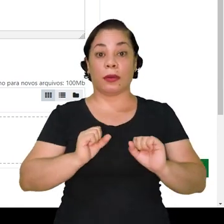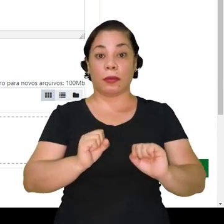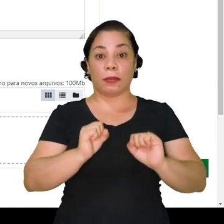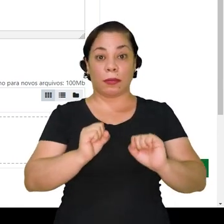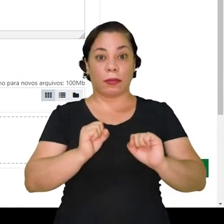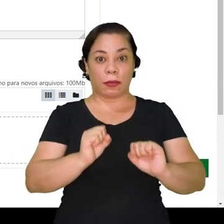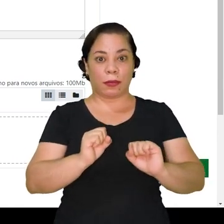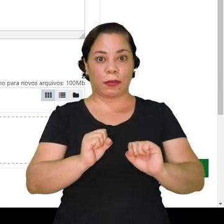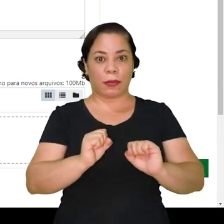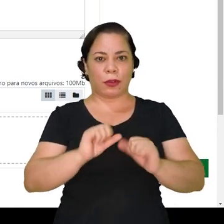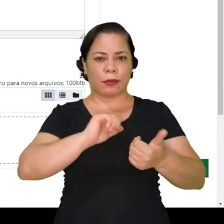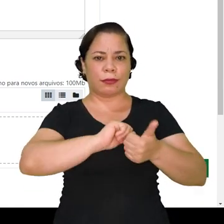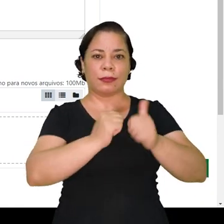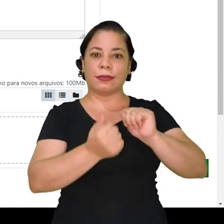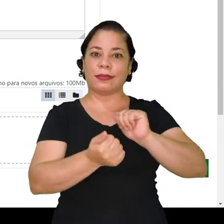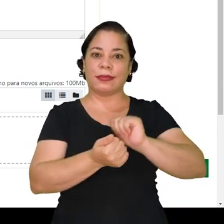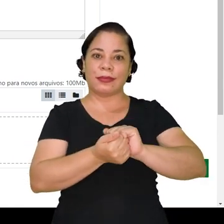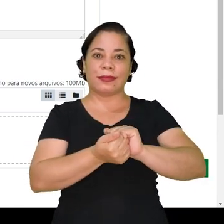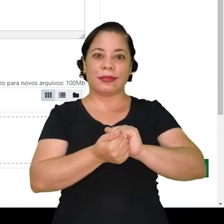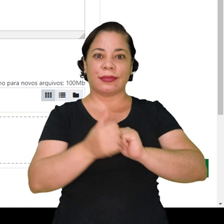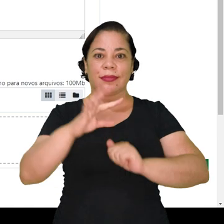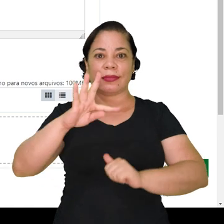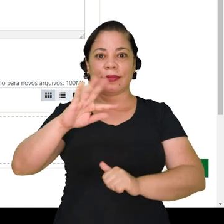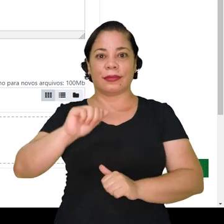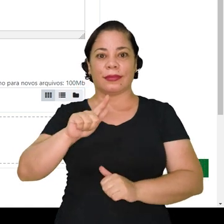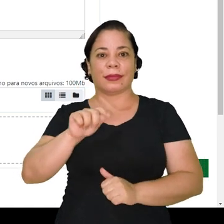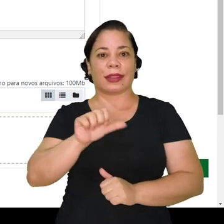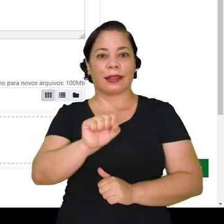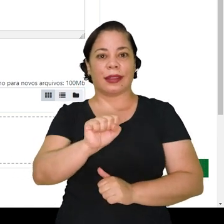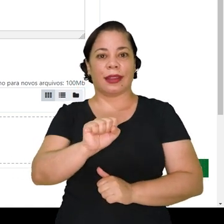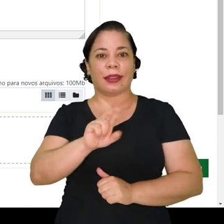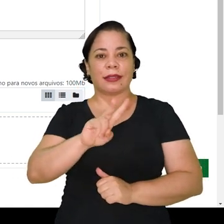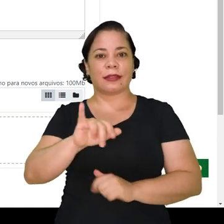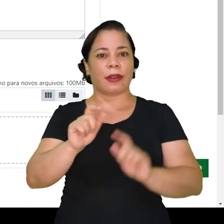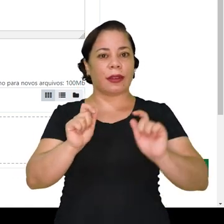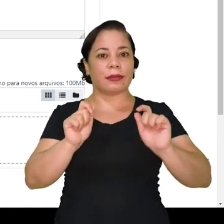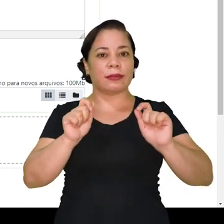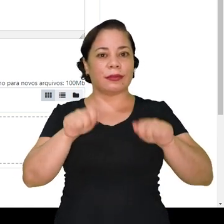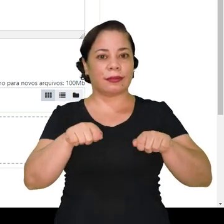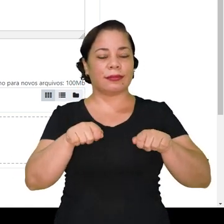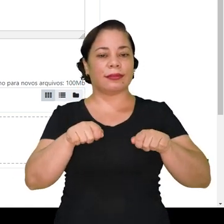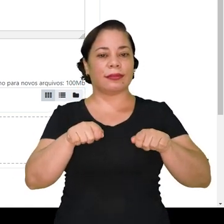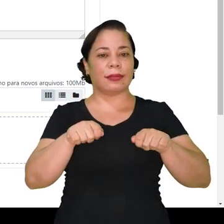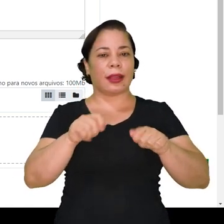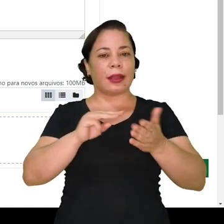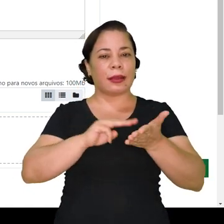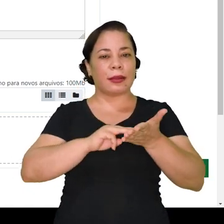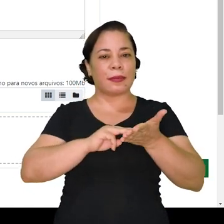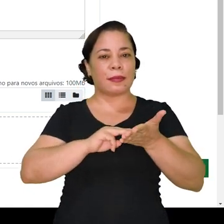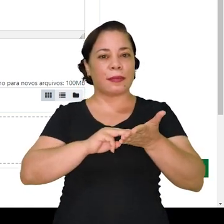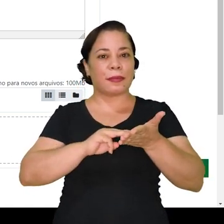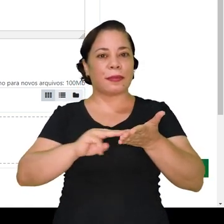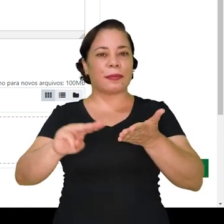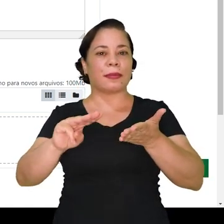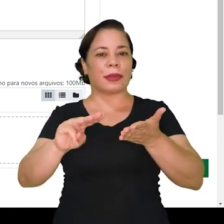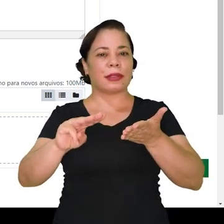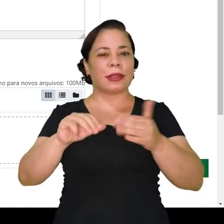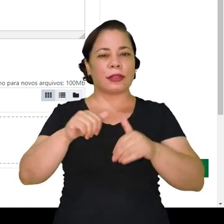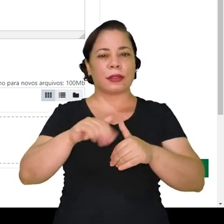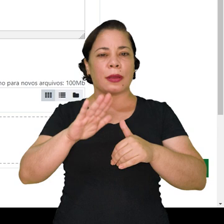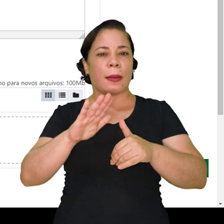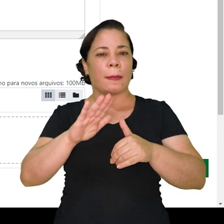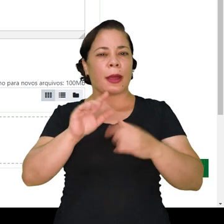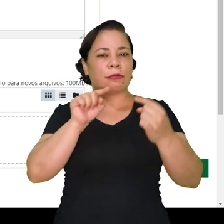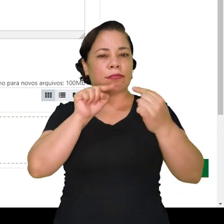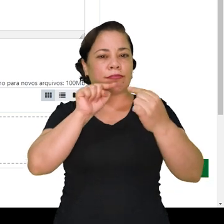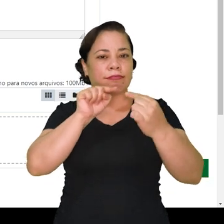pode personalizar com essas tags que vão possibilitar uma mensagem mais dinâmica, um pouco